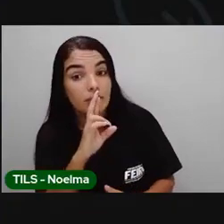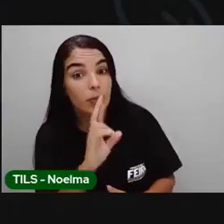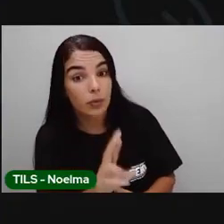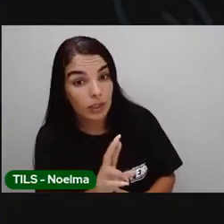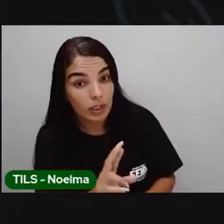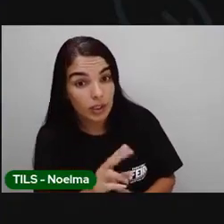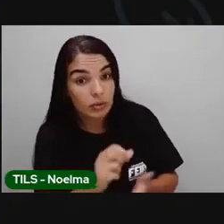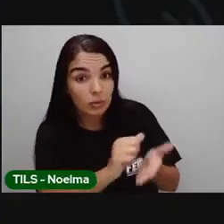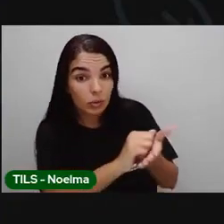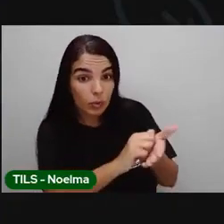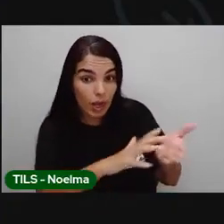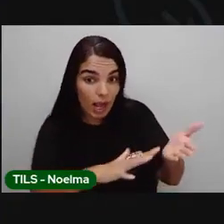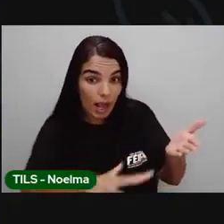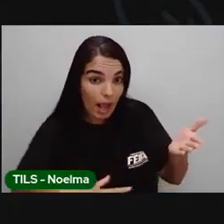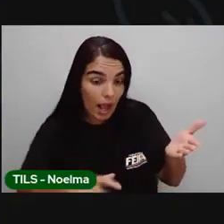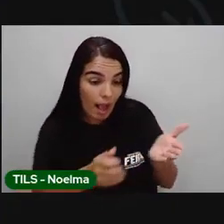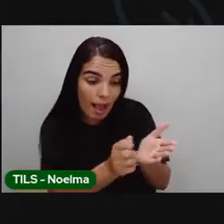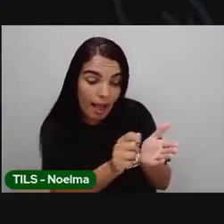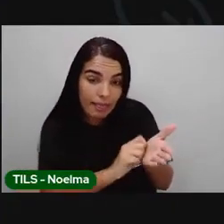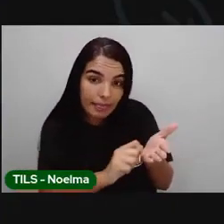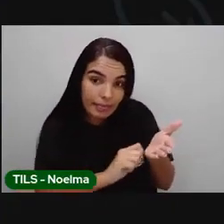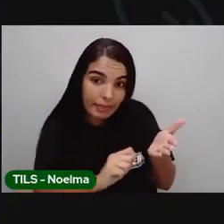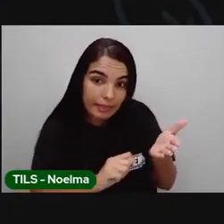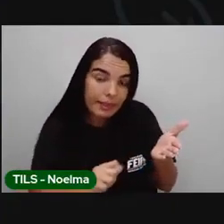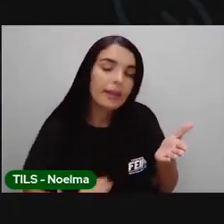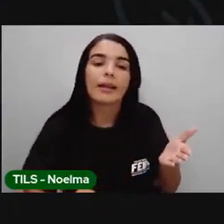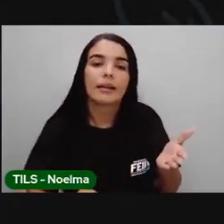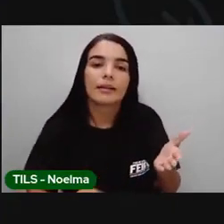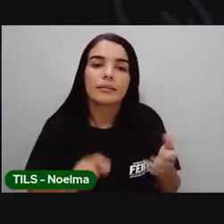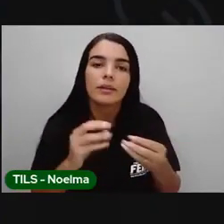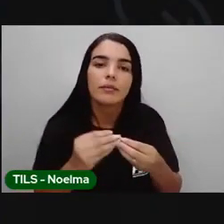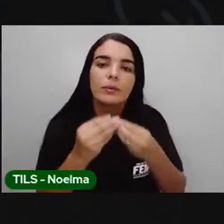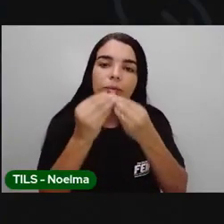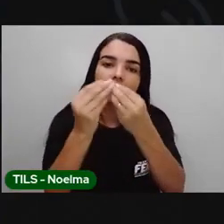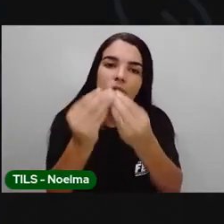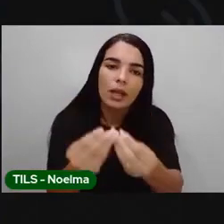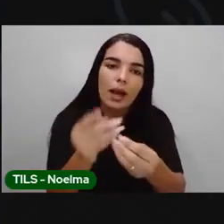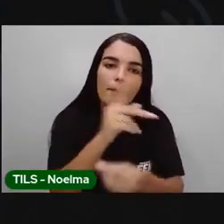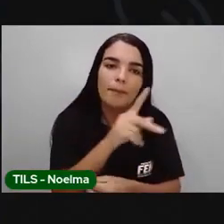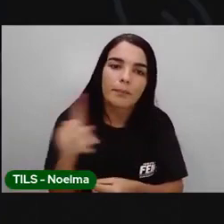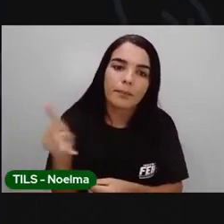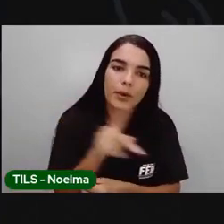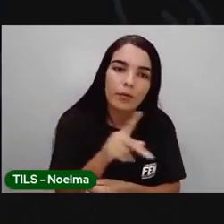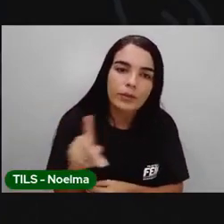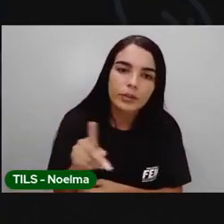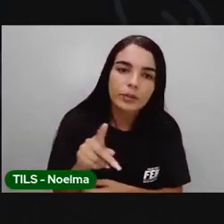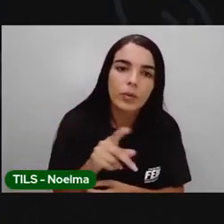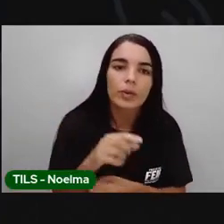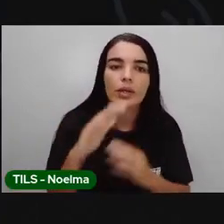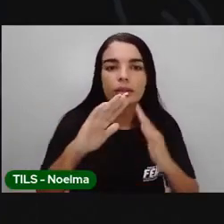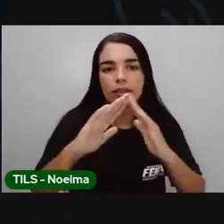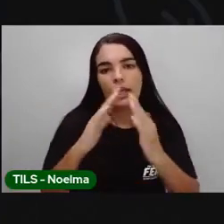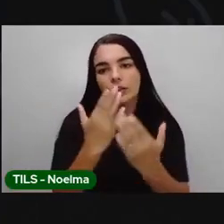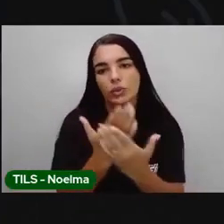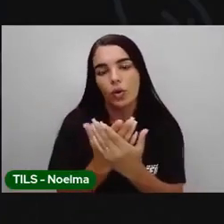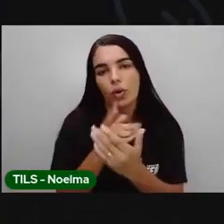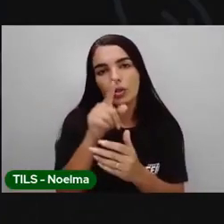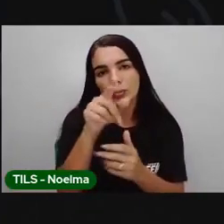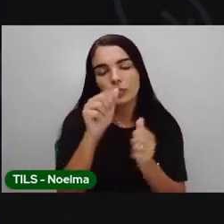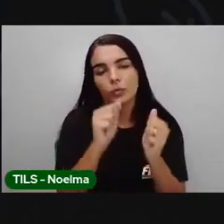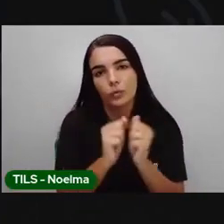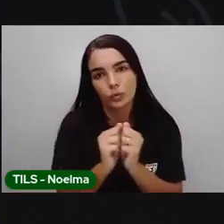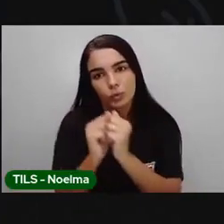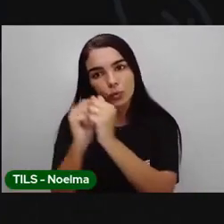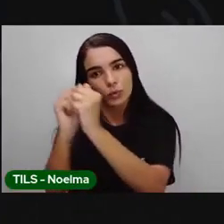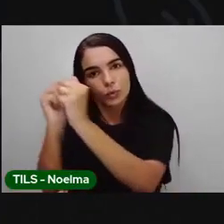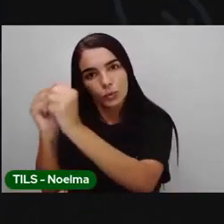todos esses questionamentos aí no caderninho de vocês e vão passar para a pró de vocês. Vocês vão fazer o acompanhamento